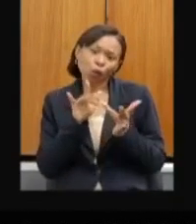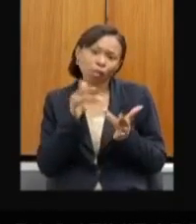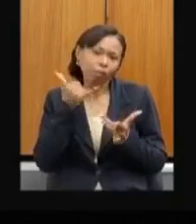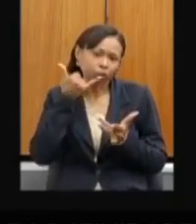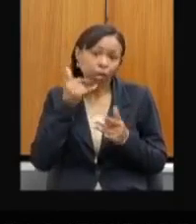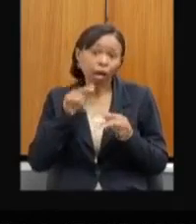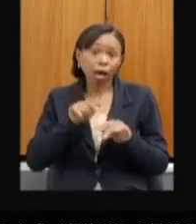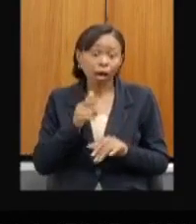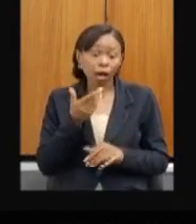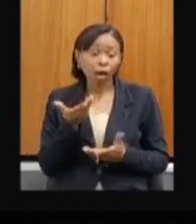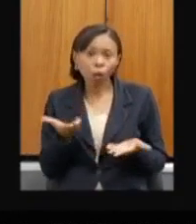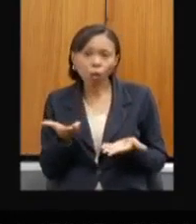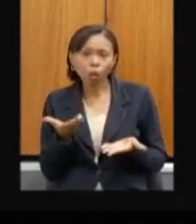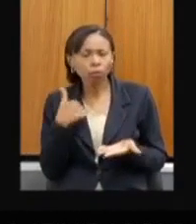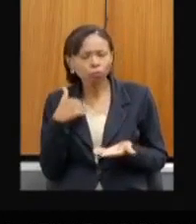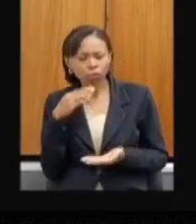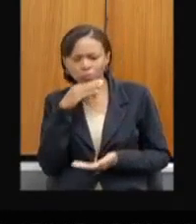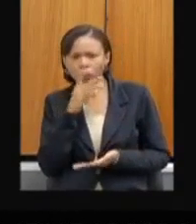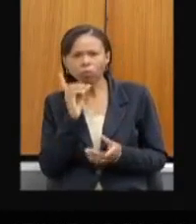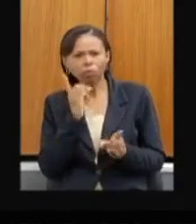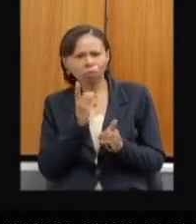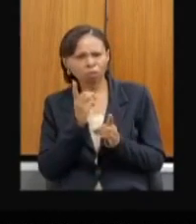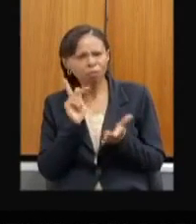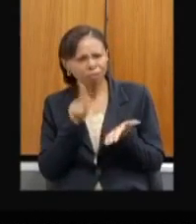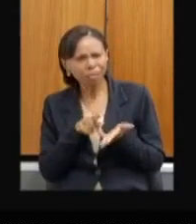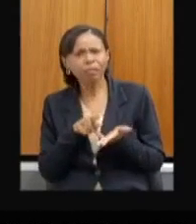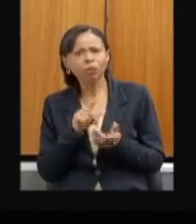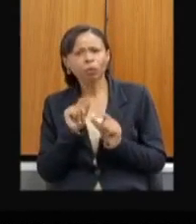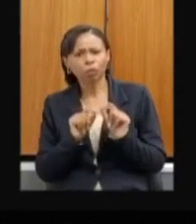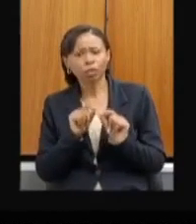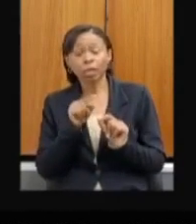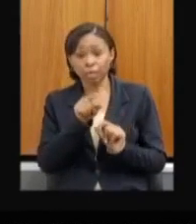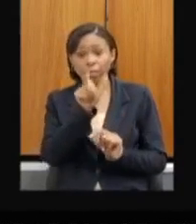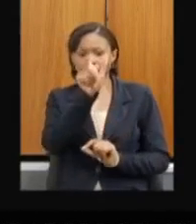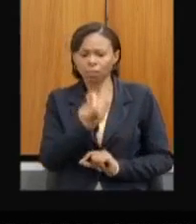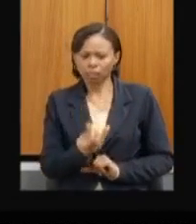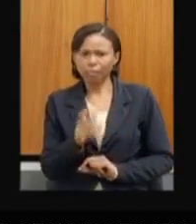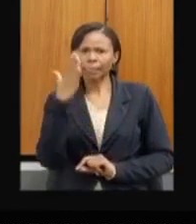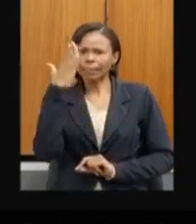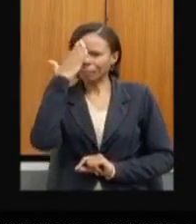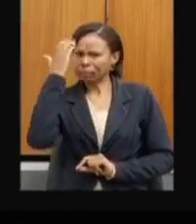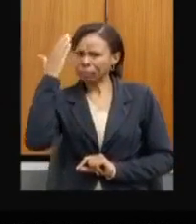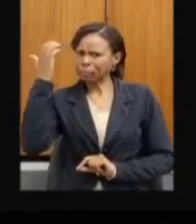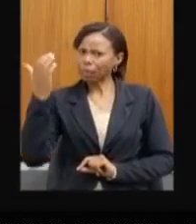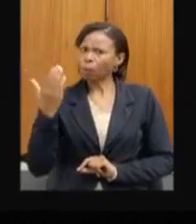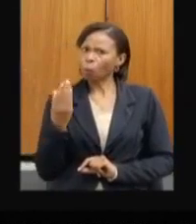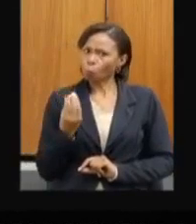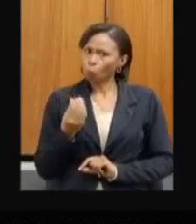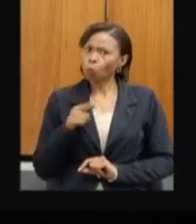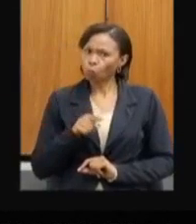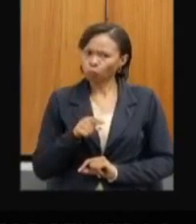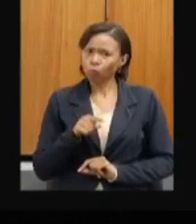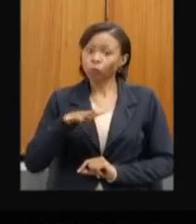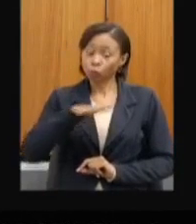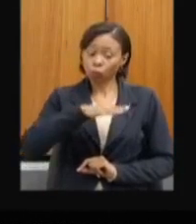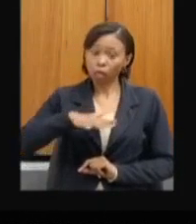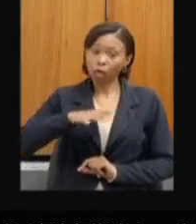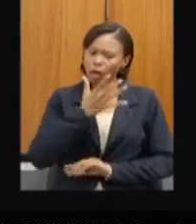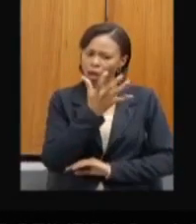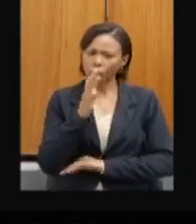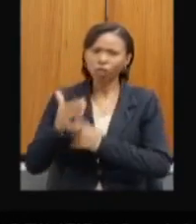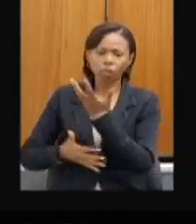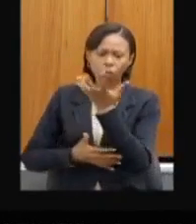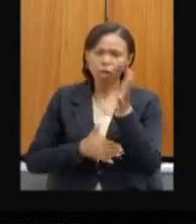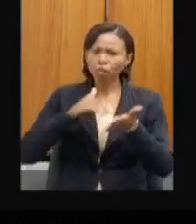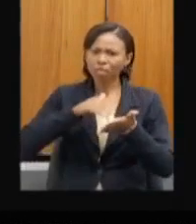algo muito importante, quer dizer, alguém que está, que sabe muito no lugar certo para poder entender